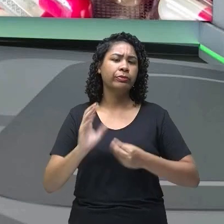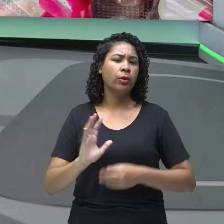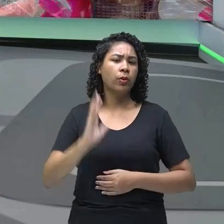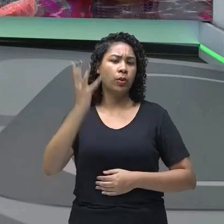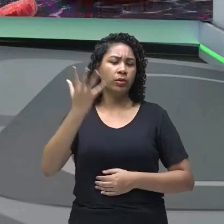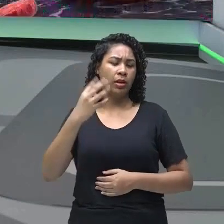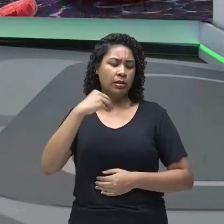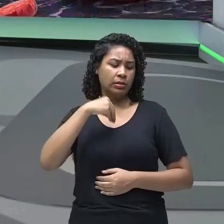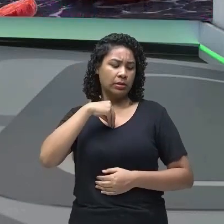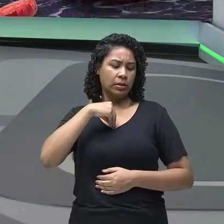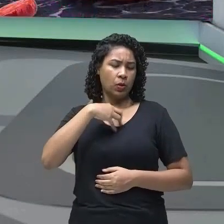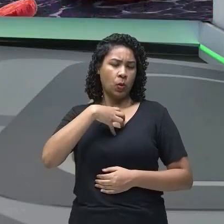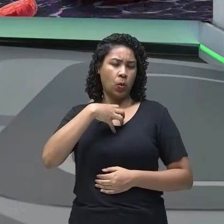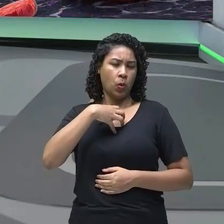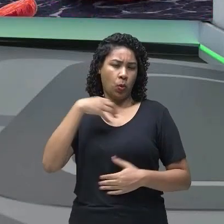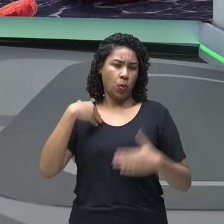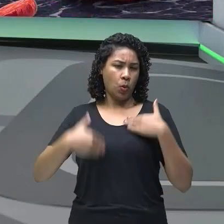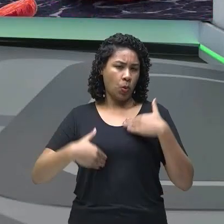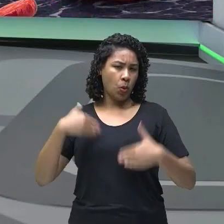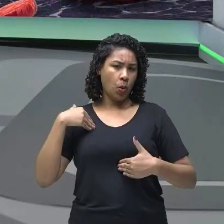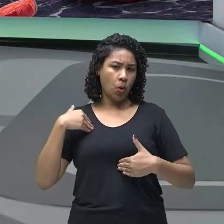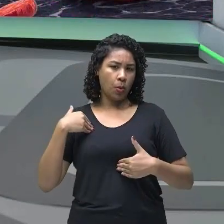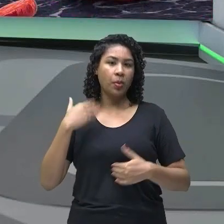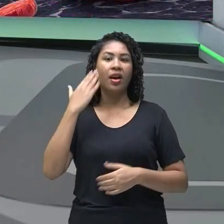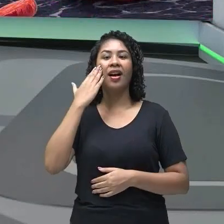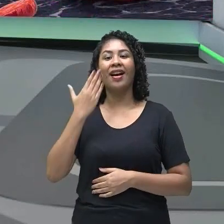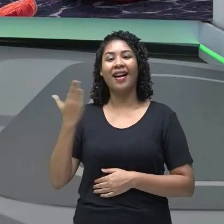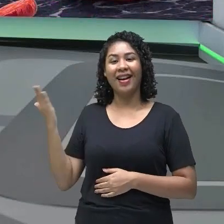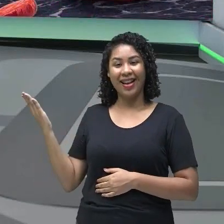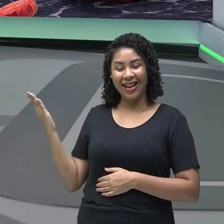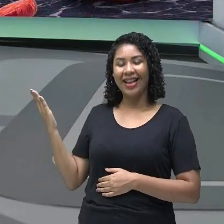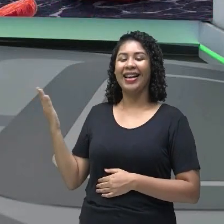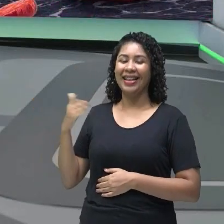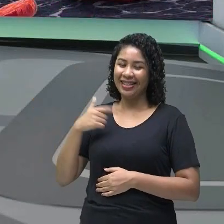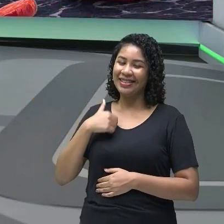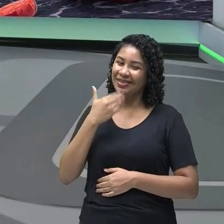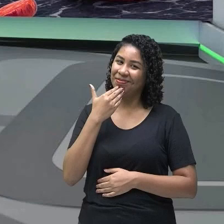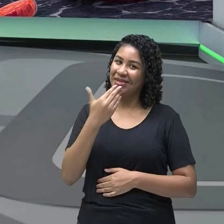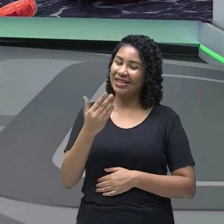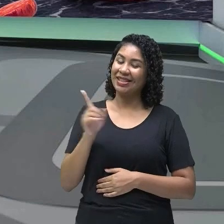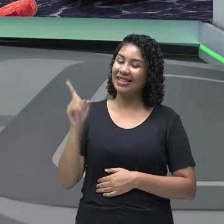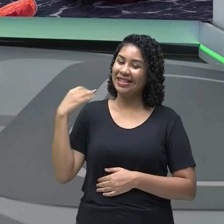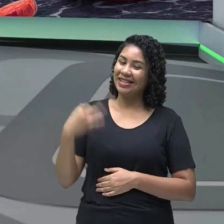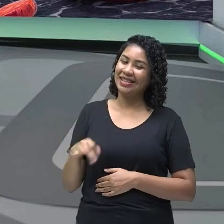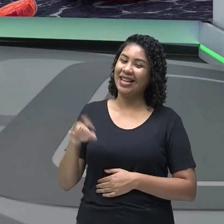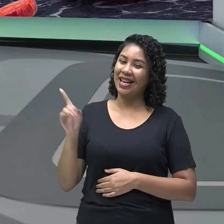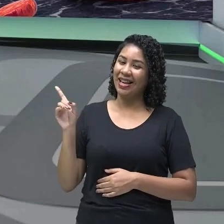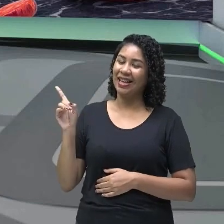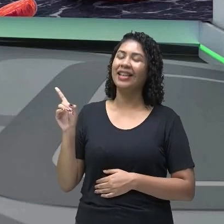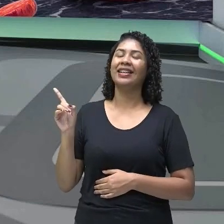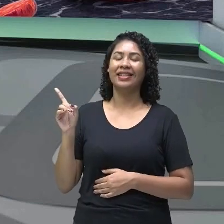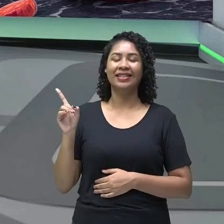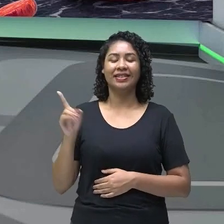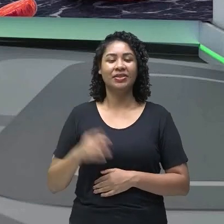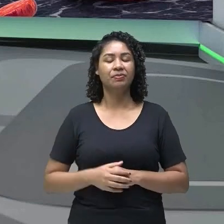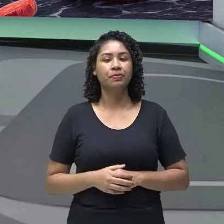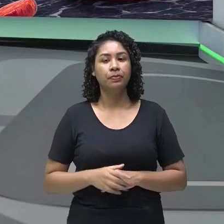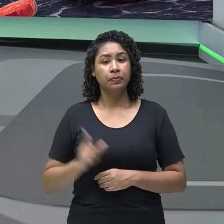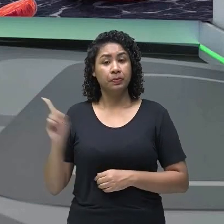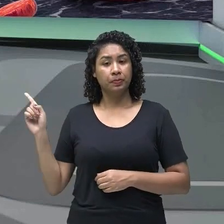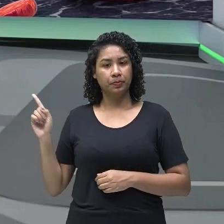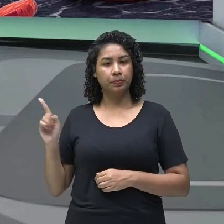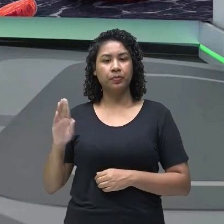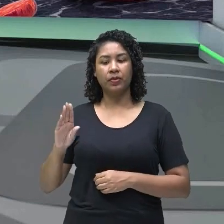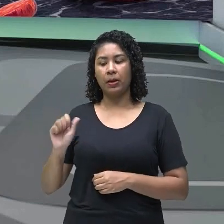organismo. Vou pedir para isso mesmo, já ia pedir essa cartela aqui para mostrar para vocês, que as bacteriosas são